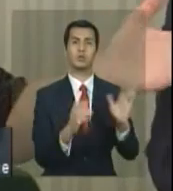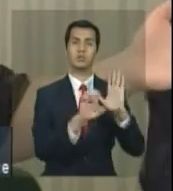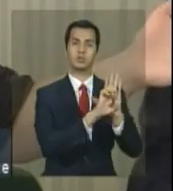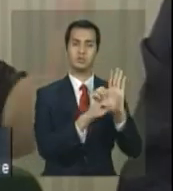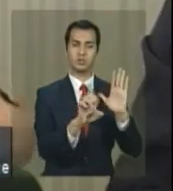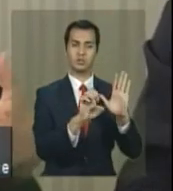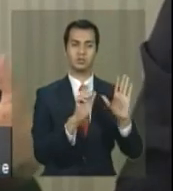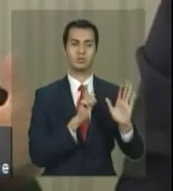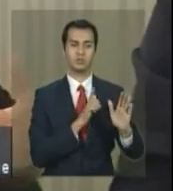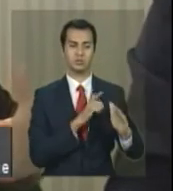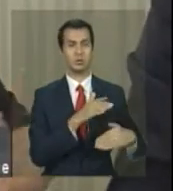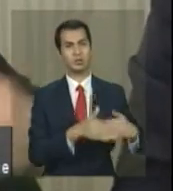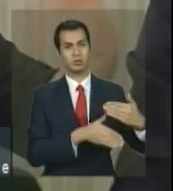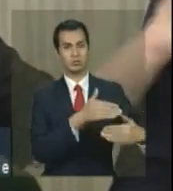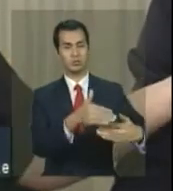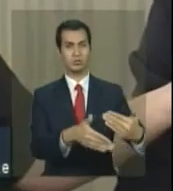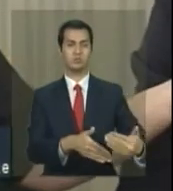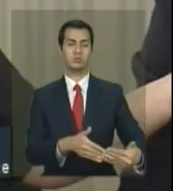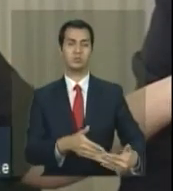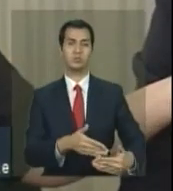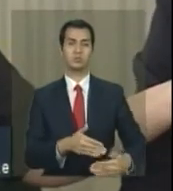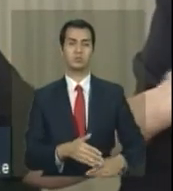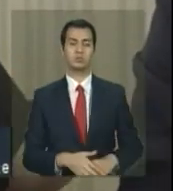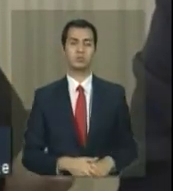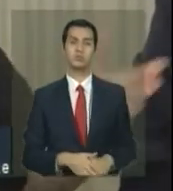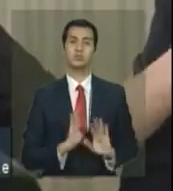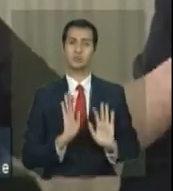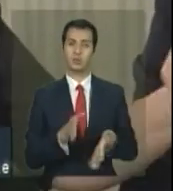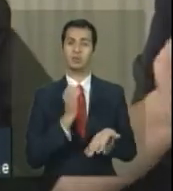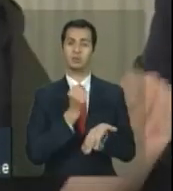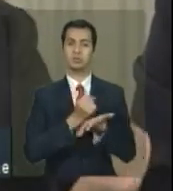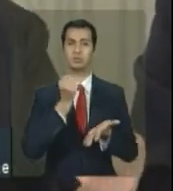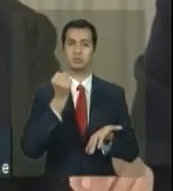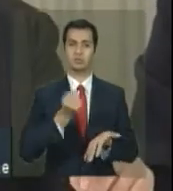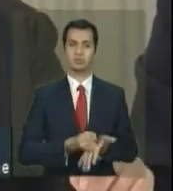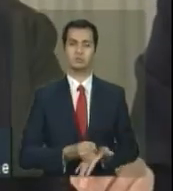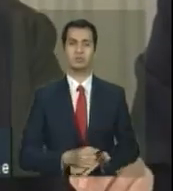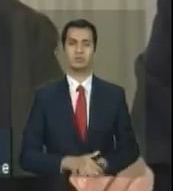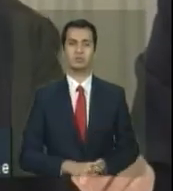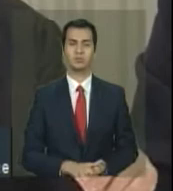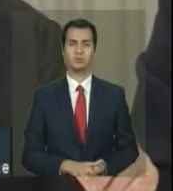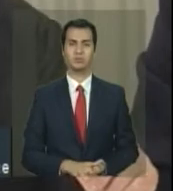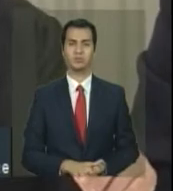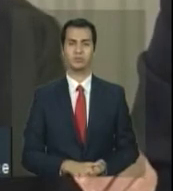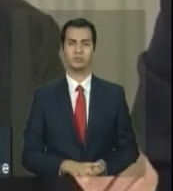já bastante encaminhado, contratando já, e depois o